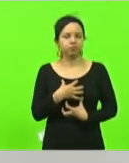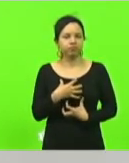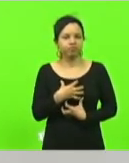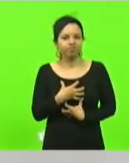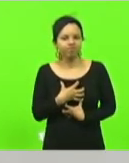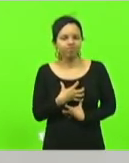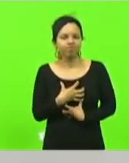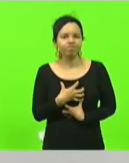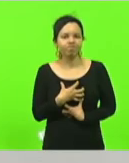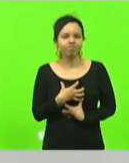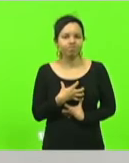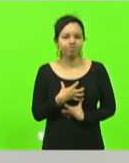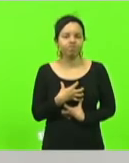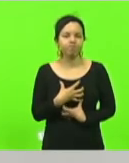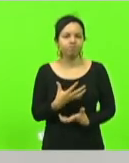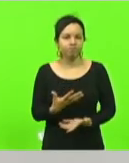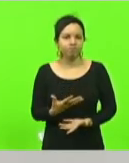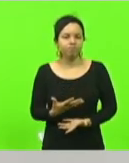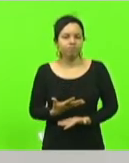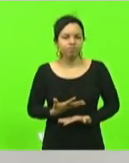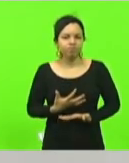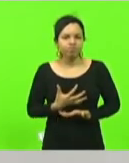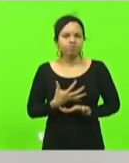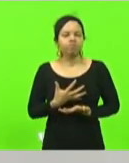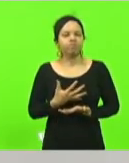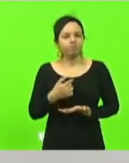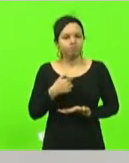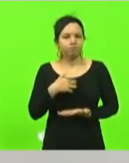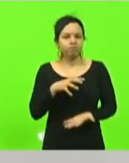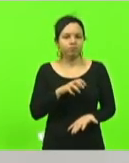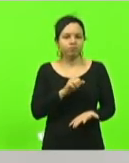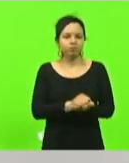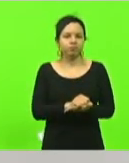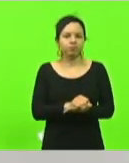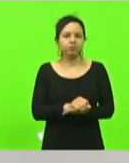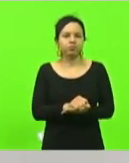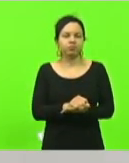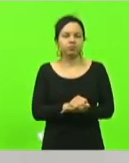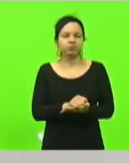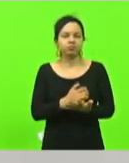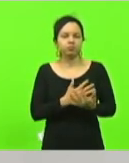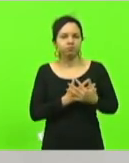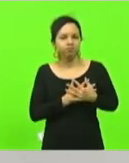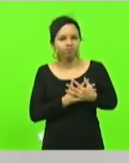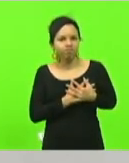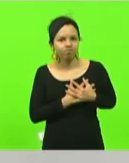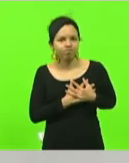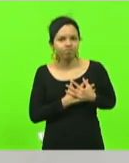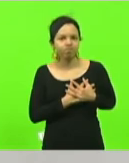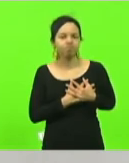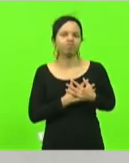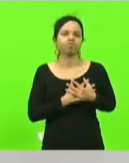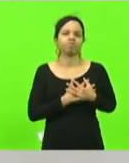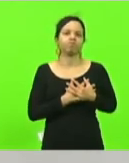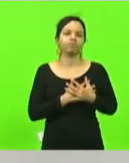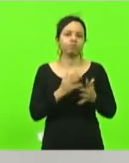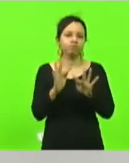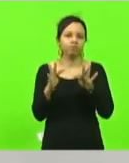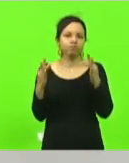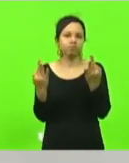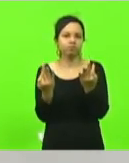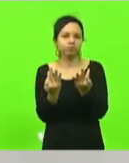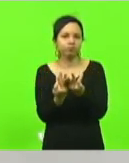quero aqui registrar e deixar meus mais sinceros sentimentos a todos os familiares e que Deus